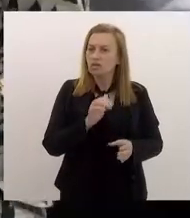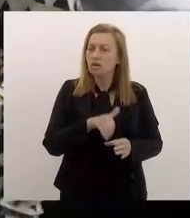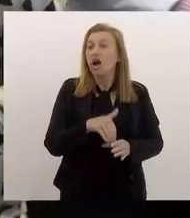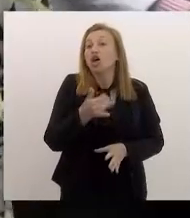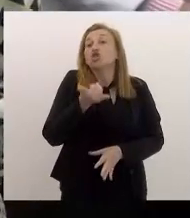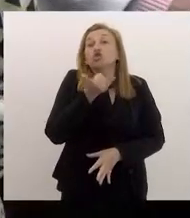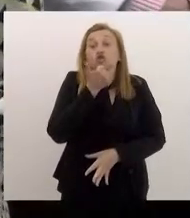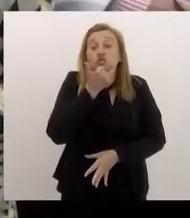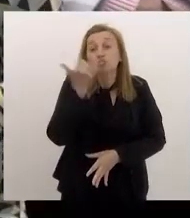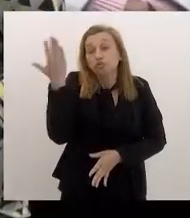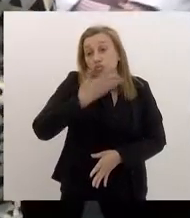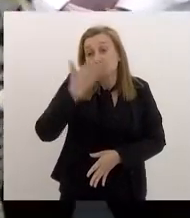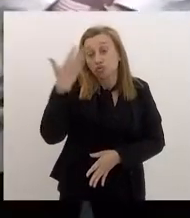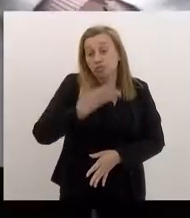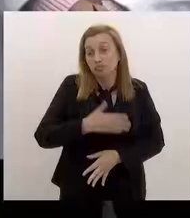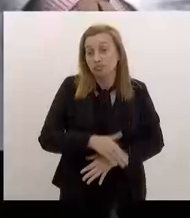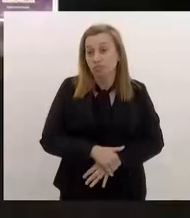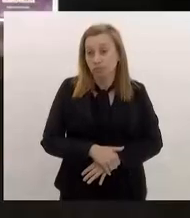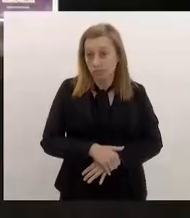desculpe, eu não vi.